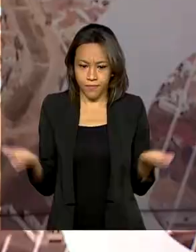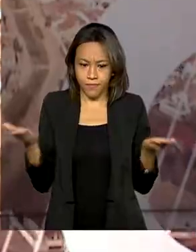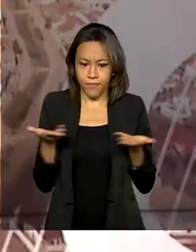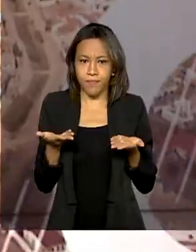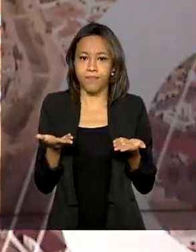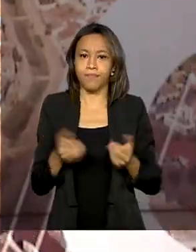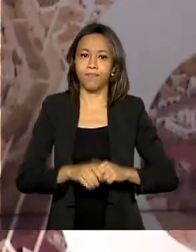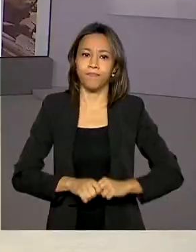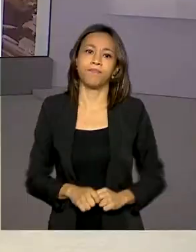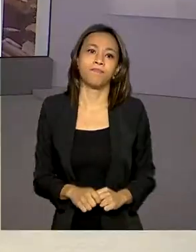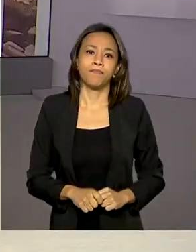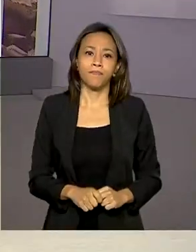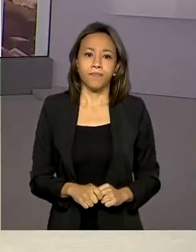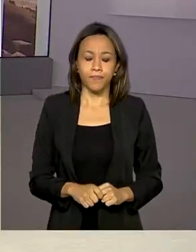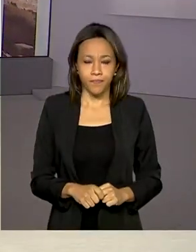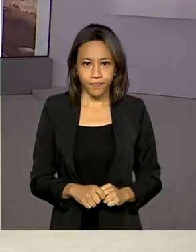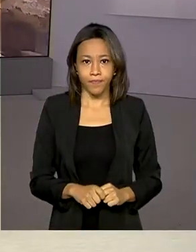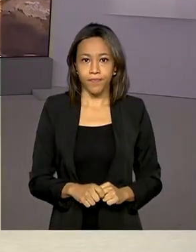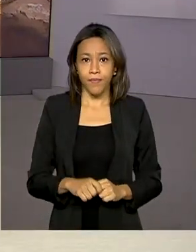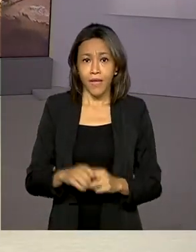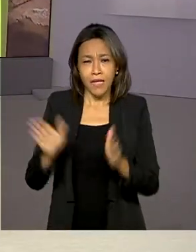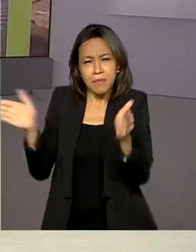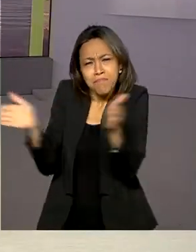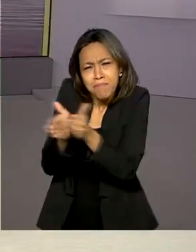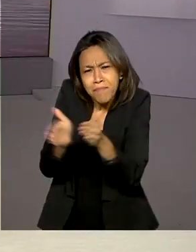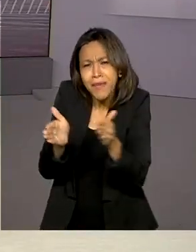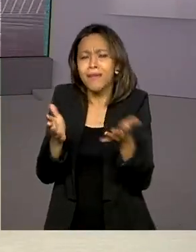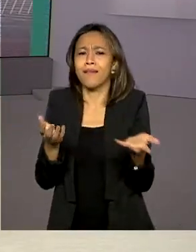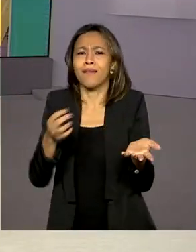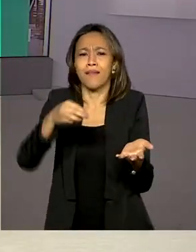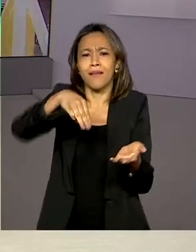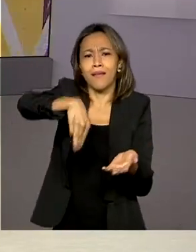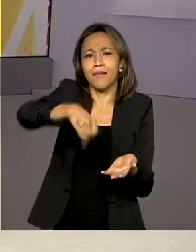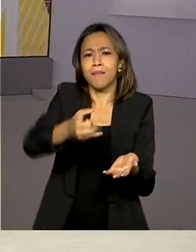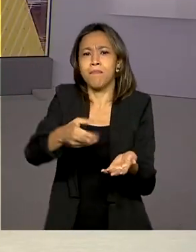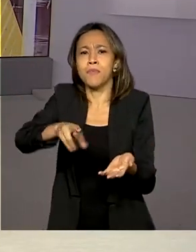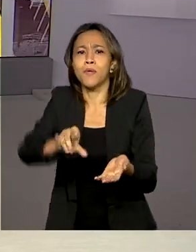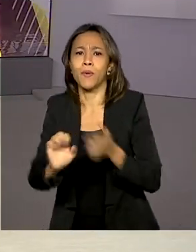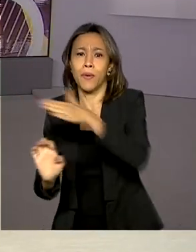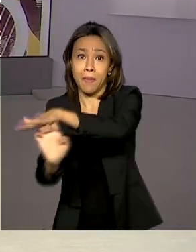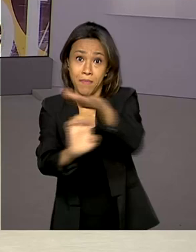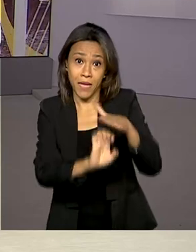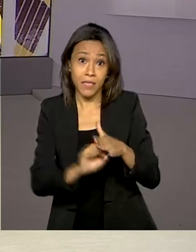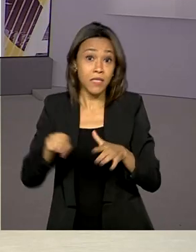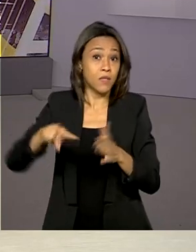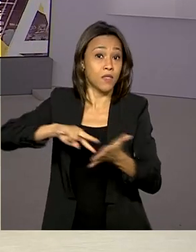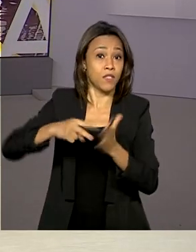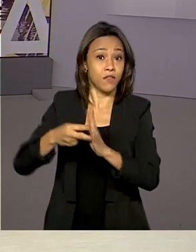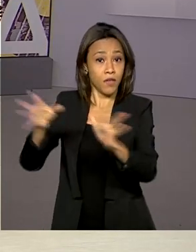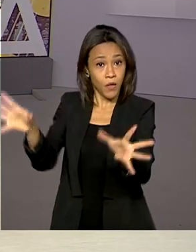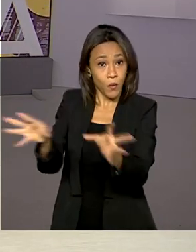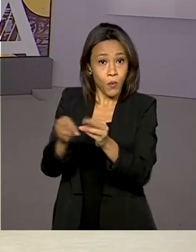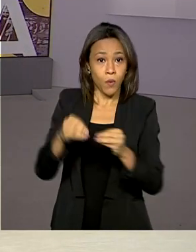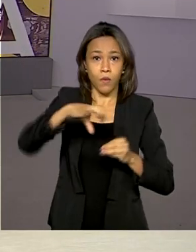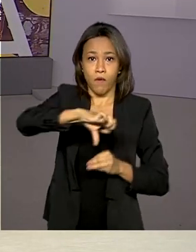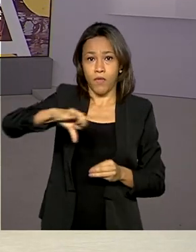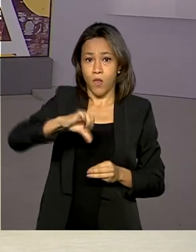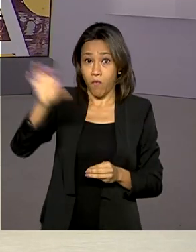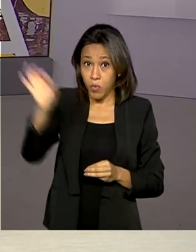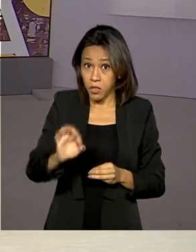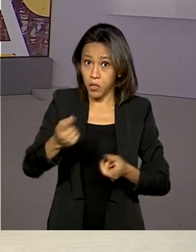.br. As micro e pequenas empresas representam hoje 99% dos negócios